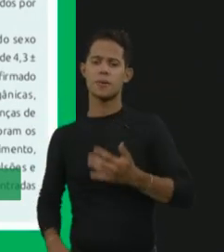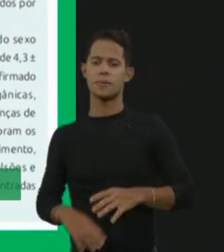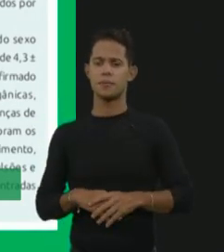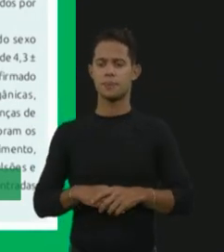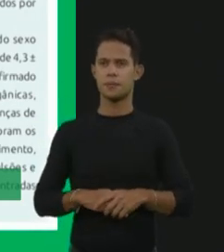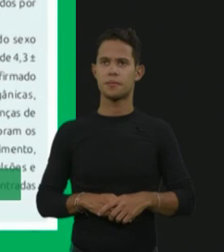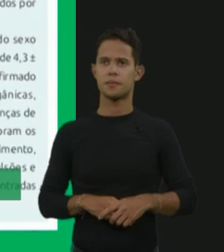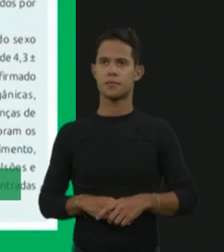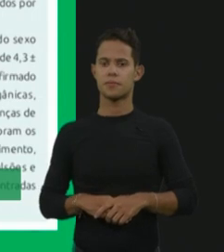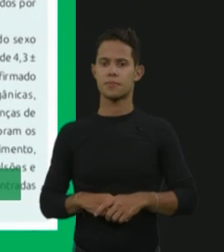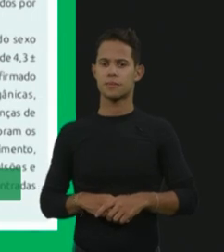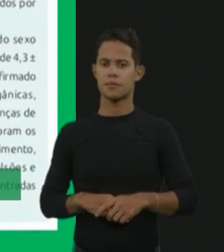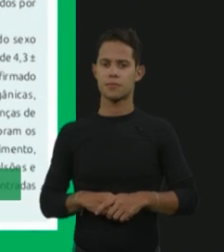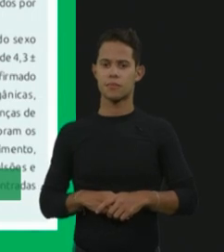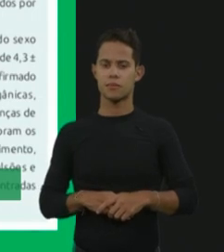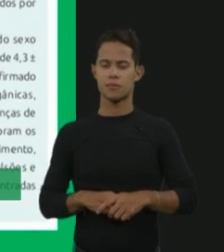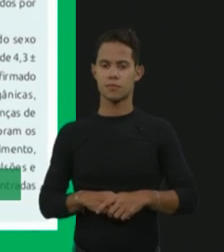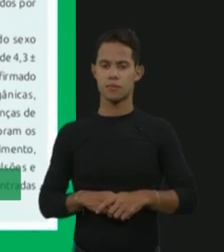É, todo mundo.